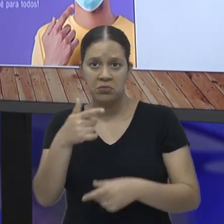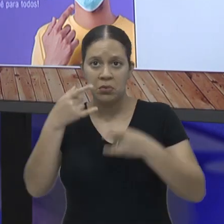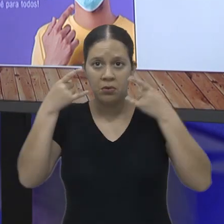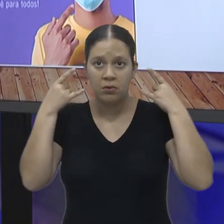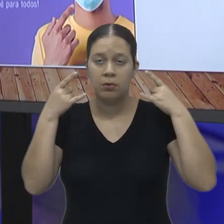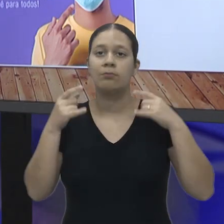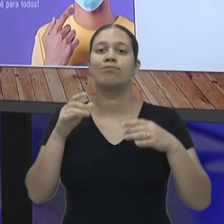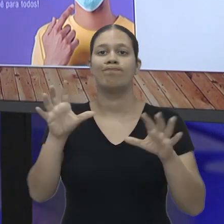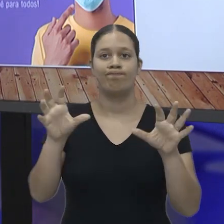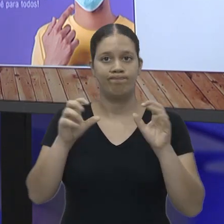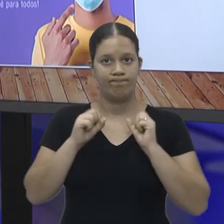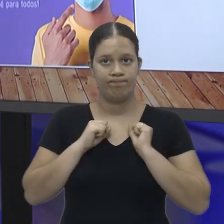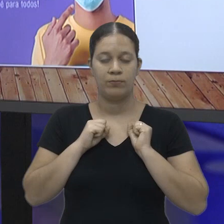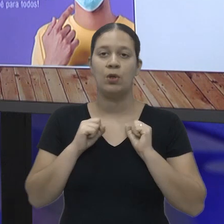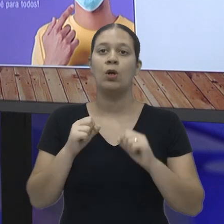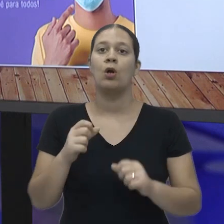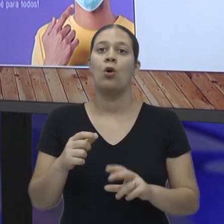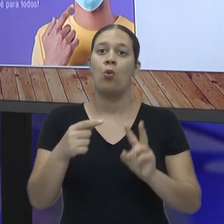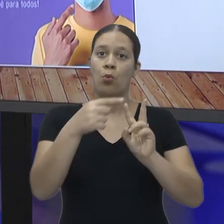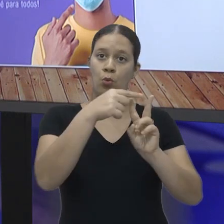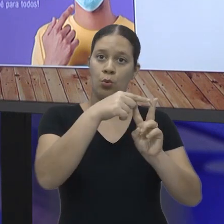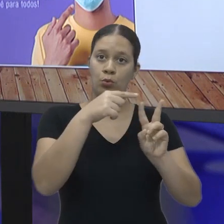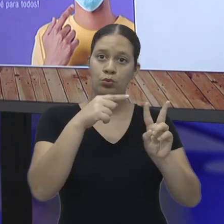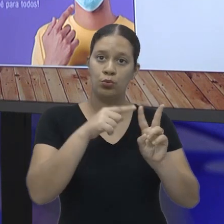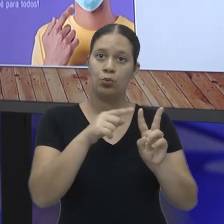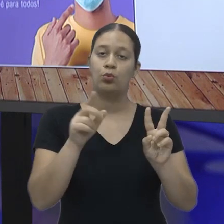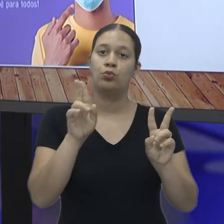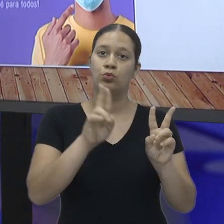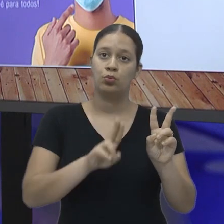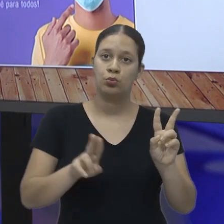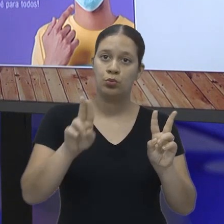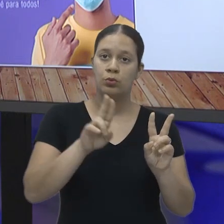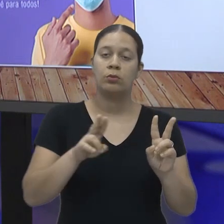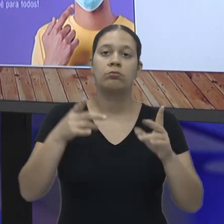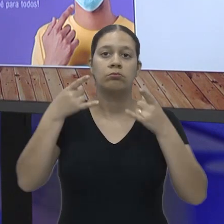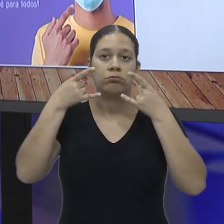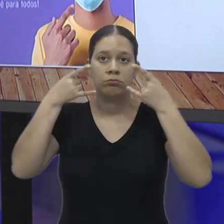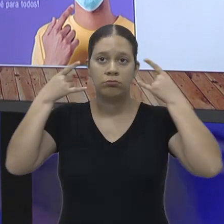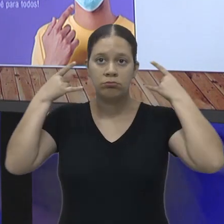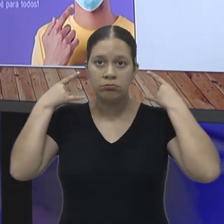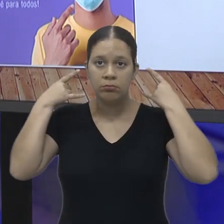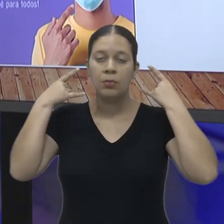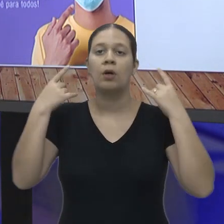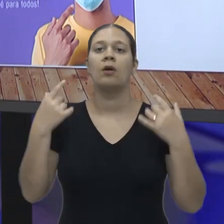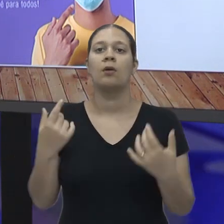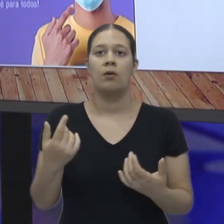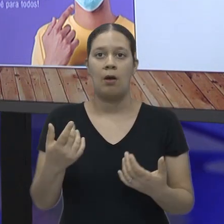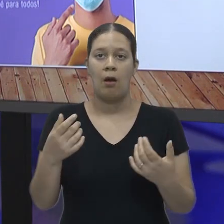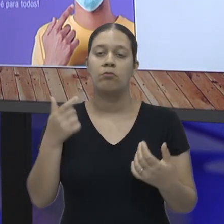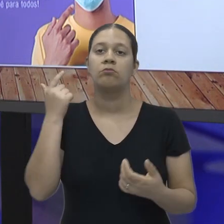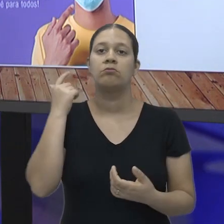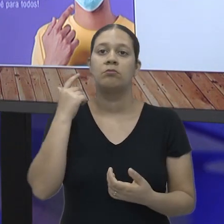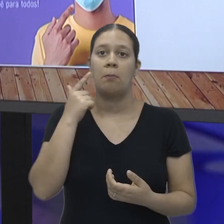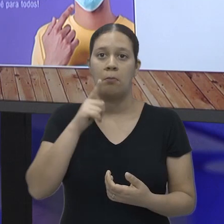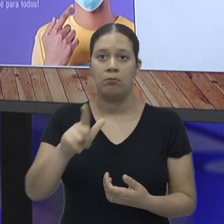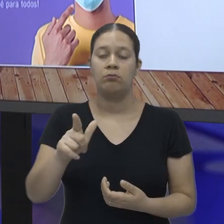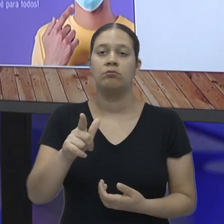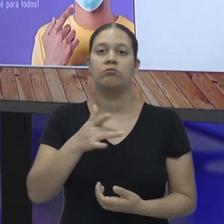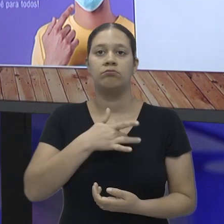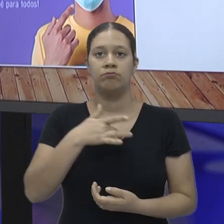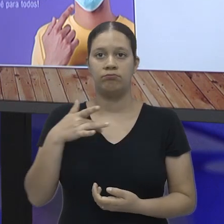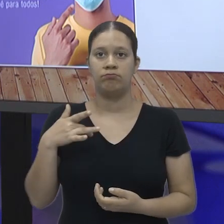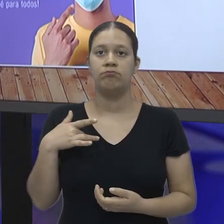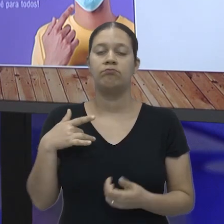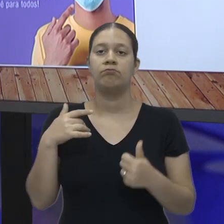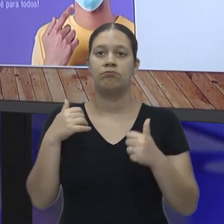média de contágio. E todos dois usando máscara, já que às vezes os sintomas do Covid não aparecem, então a gente